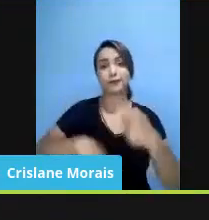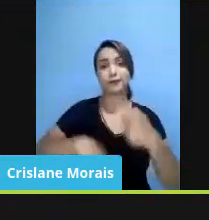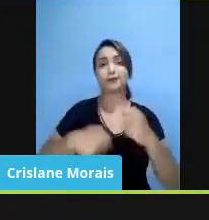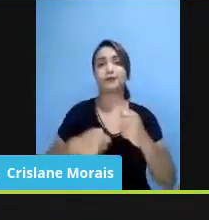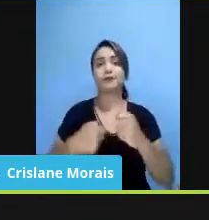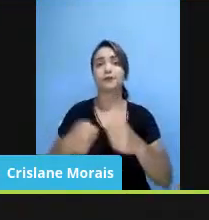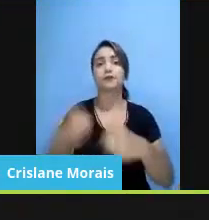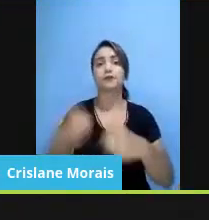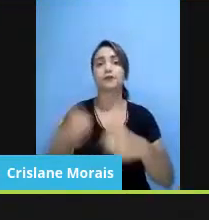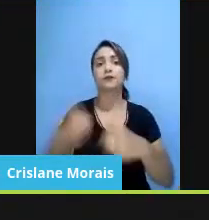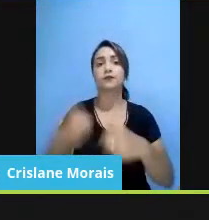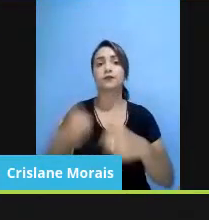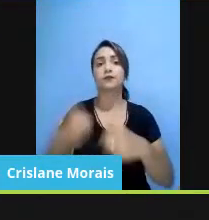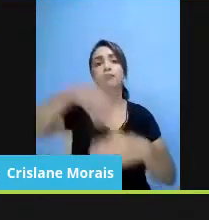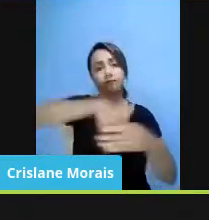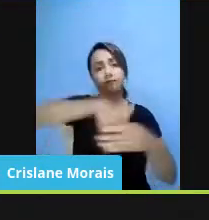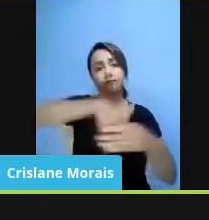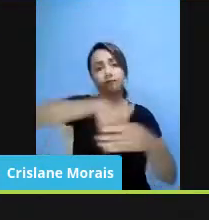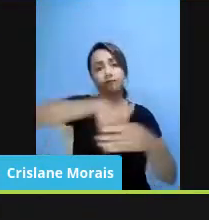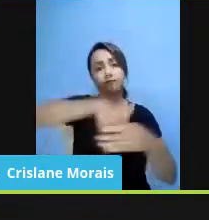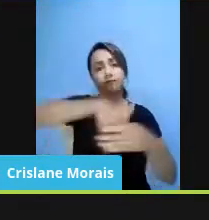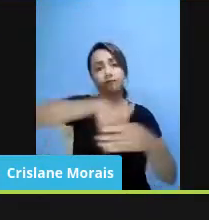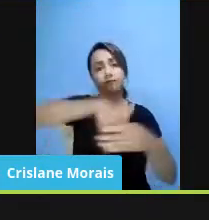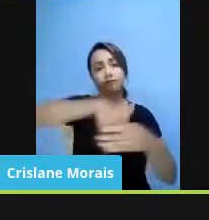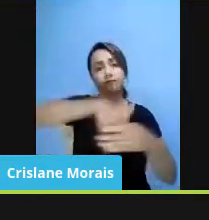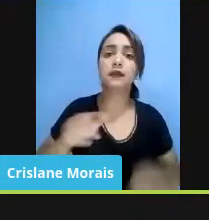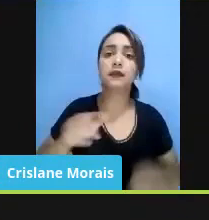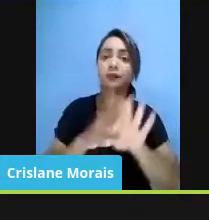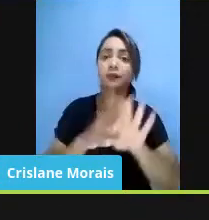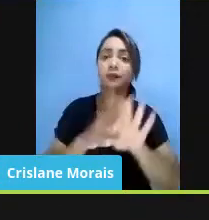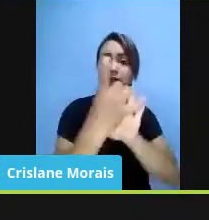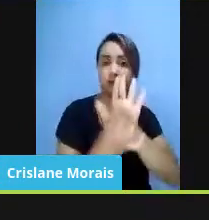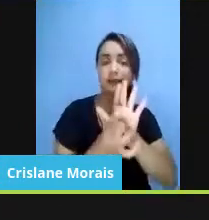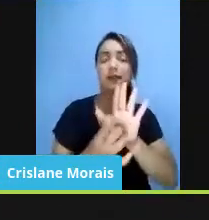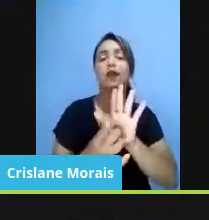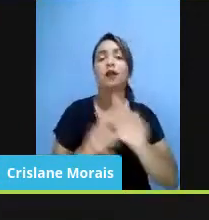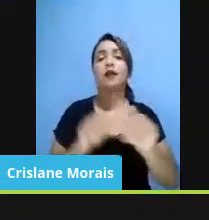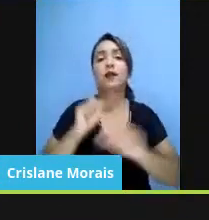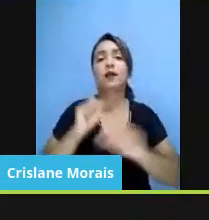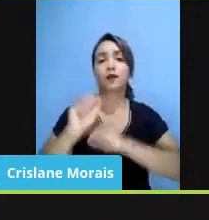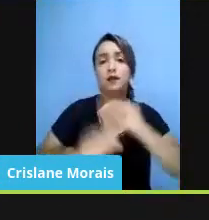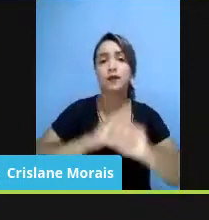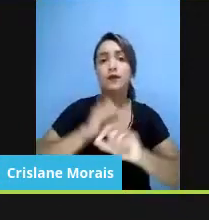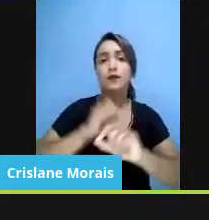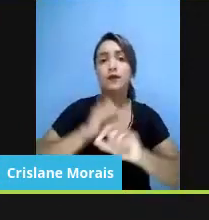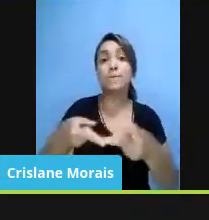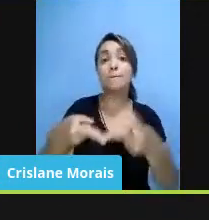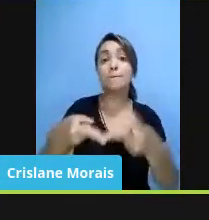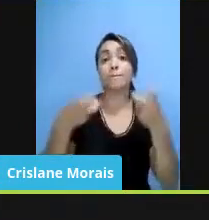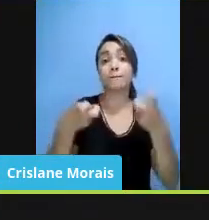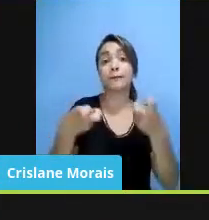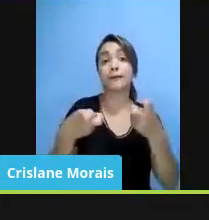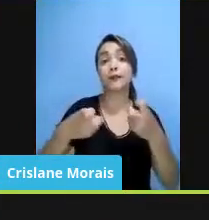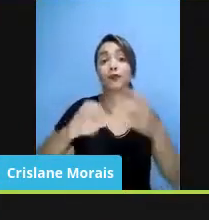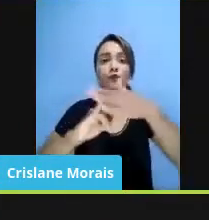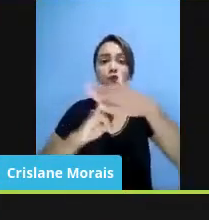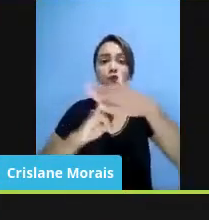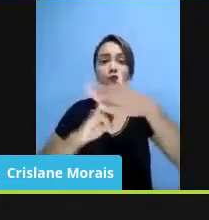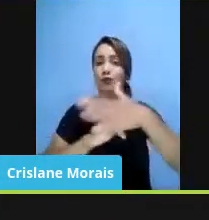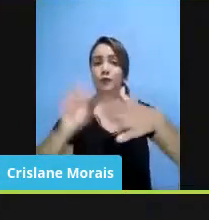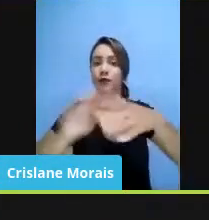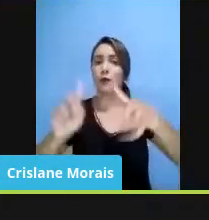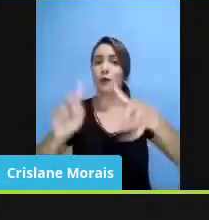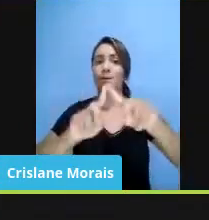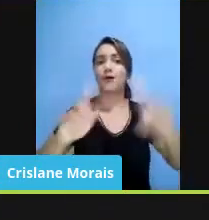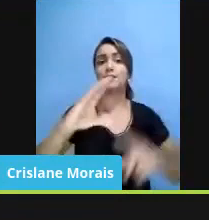Com isso, eles aprovaram também um decreto que previa para os institutos federais, para Cefete,